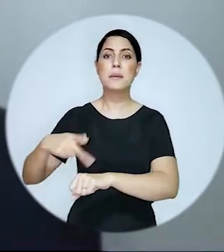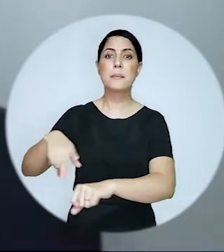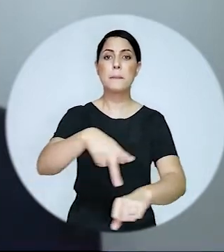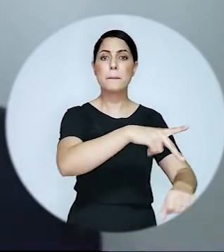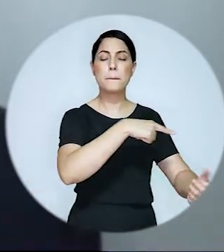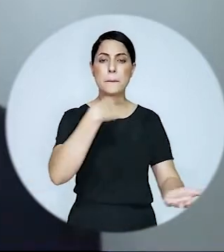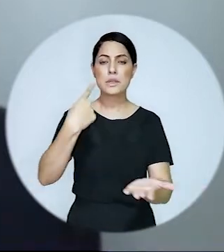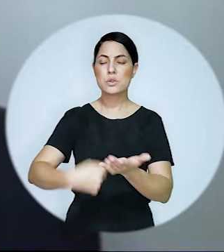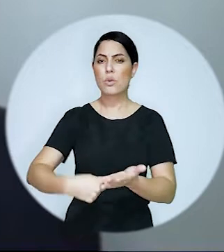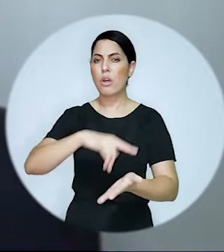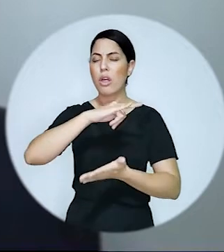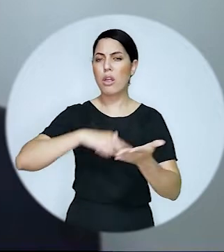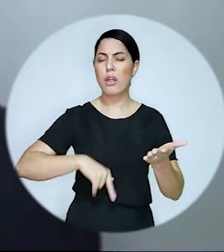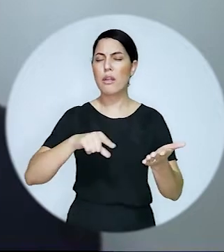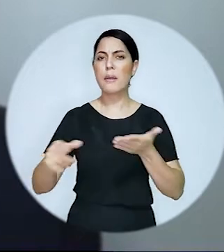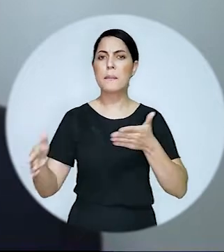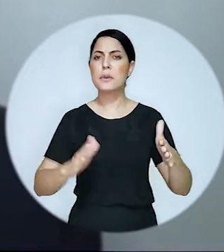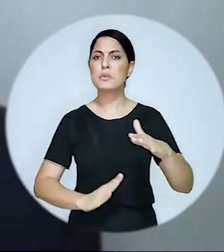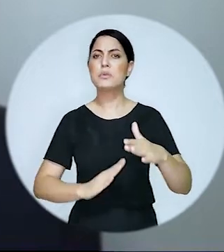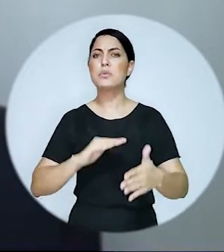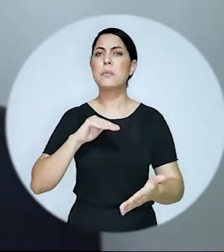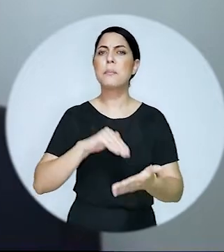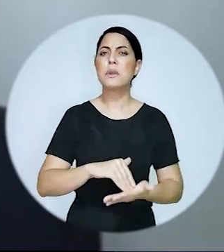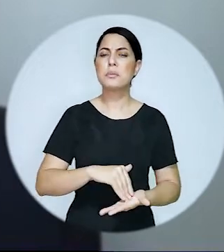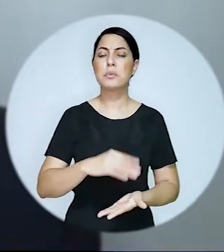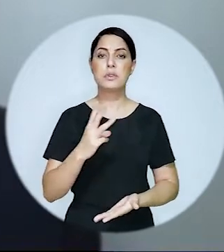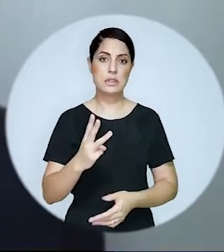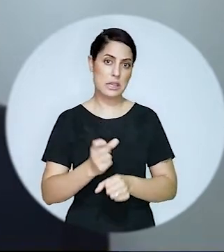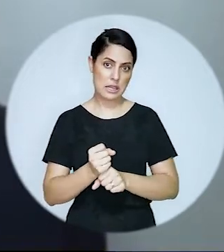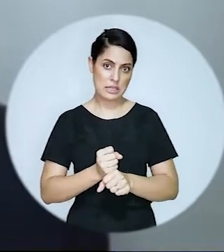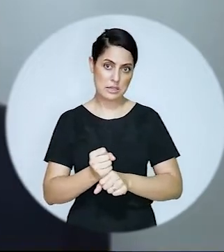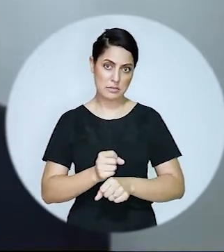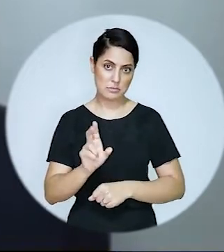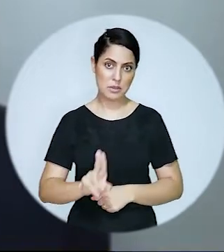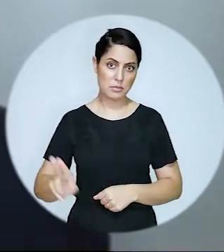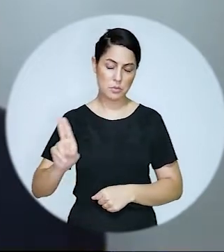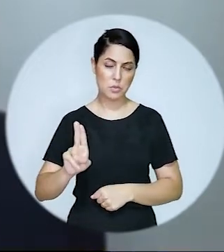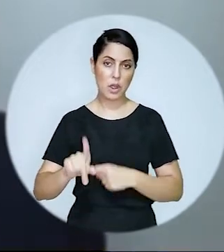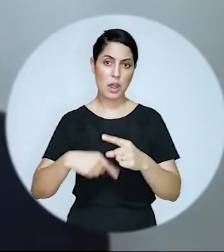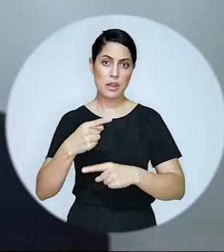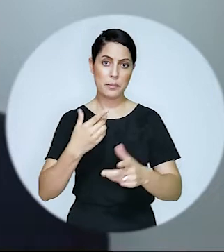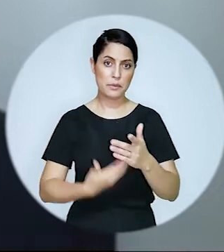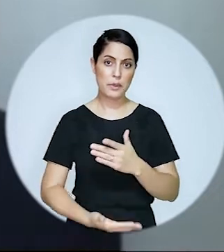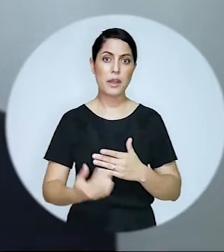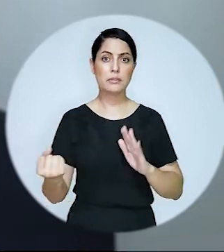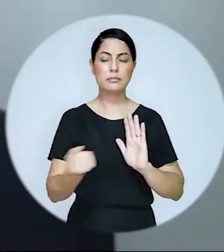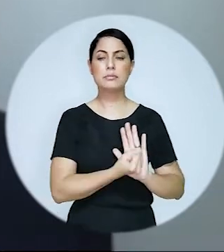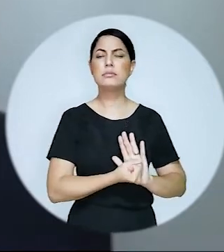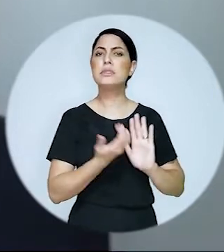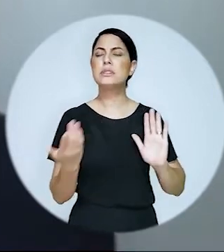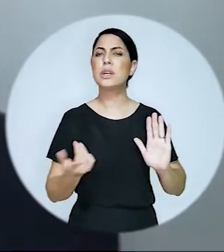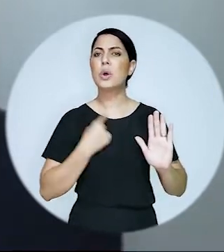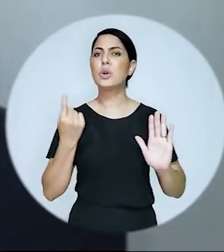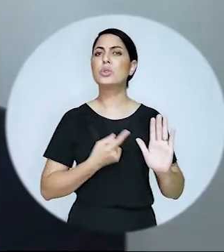exige que os países contratantes prevejam um prazo mínimo de não uso de três anos. Então, neste aspecto, a nossa